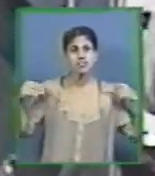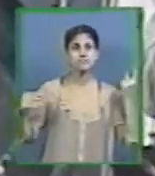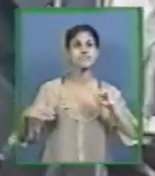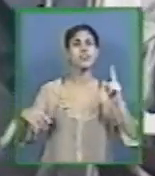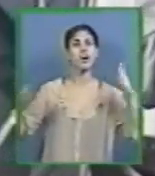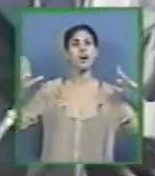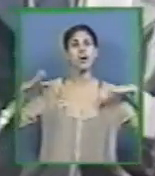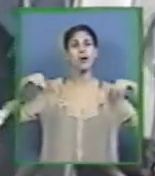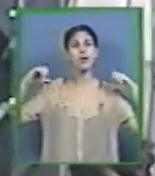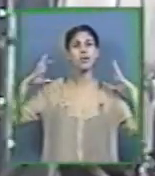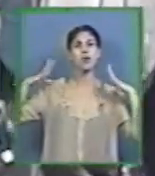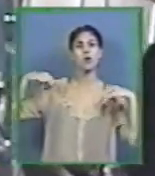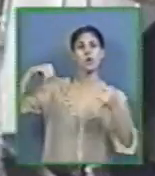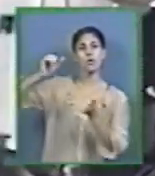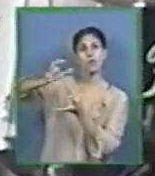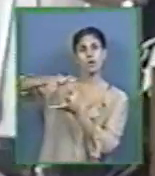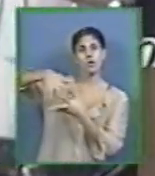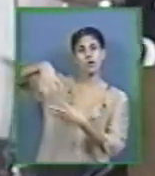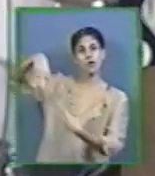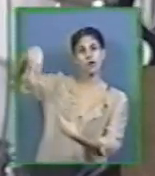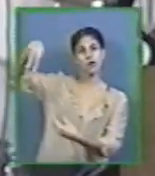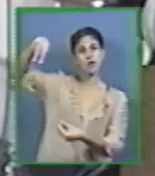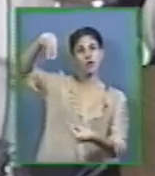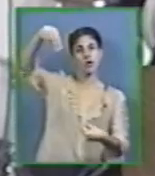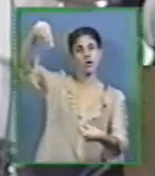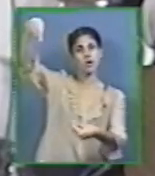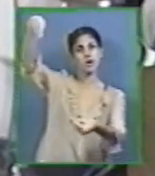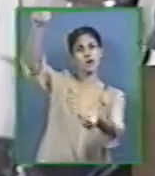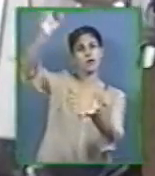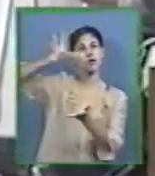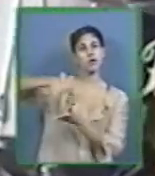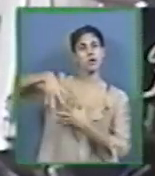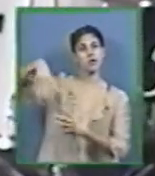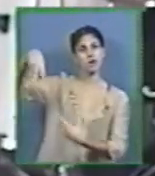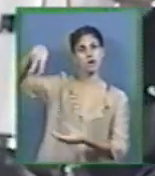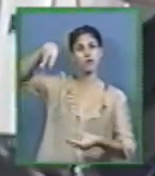E todos eles são espíritos